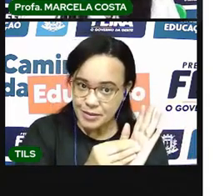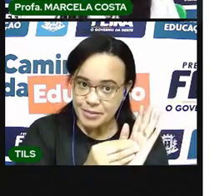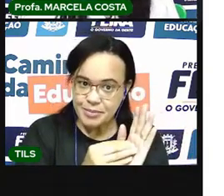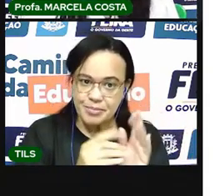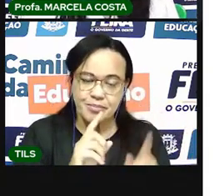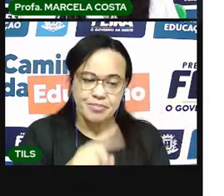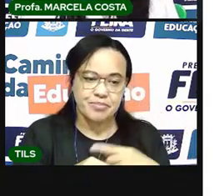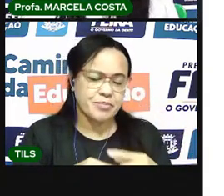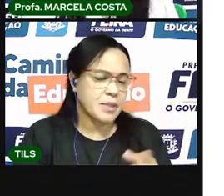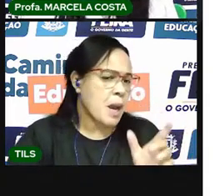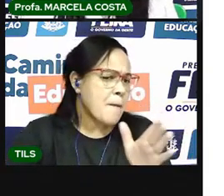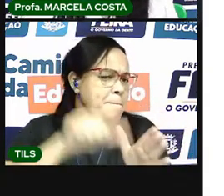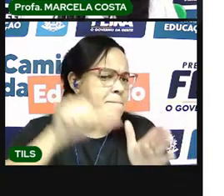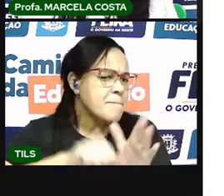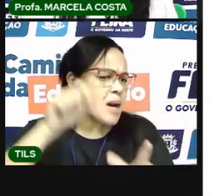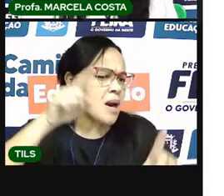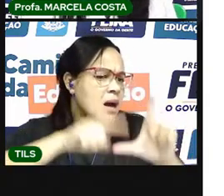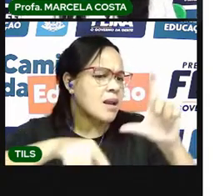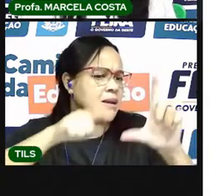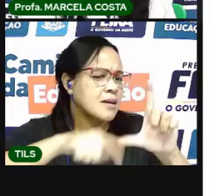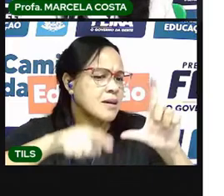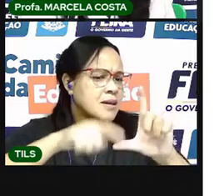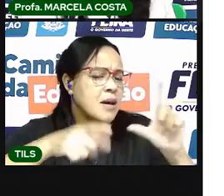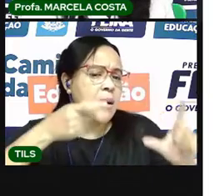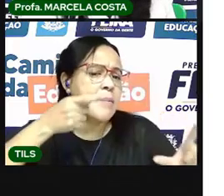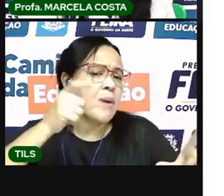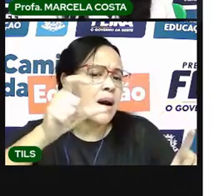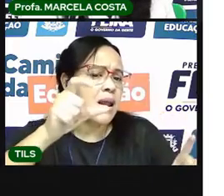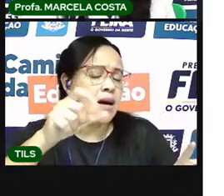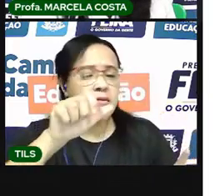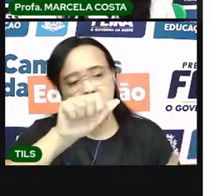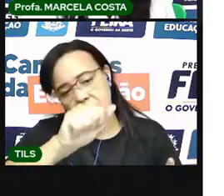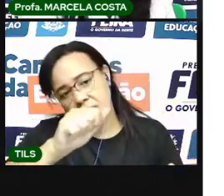Qual é a primeira letra da palavra abacaxi?